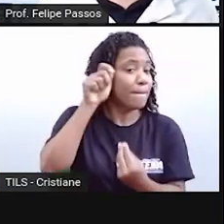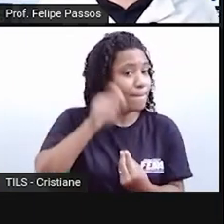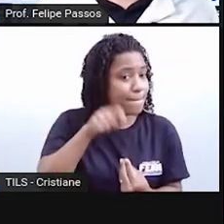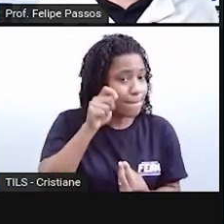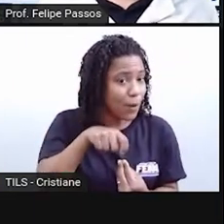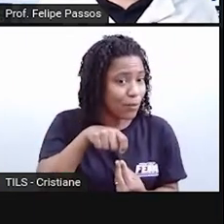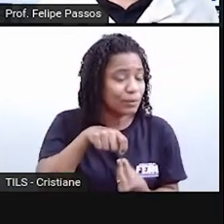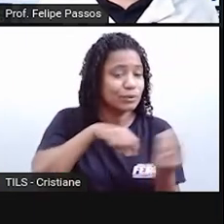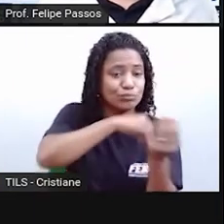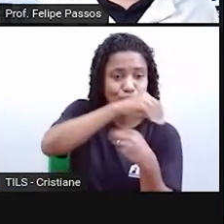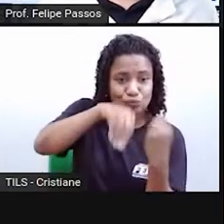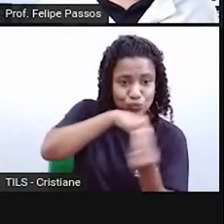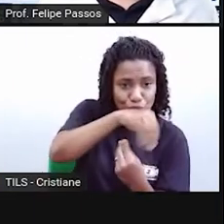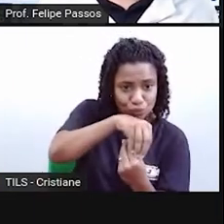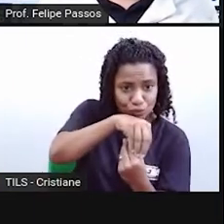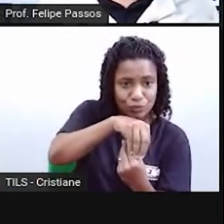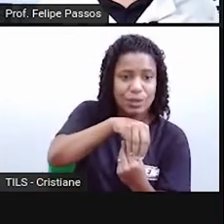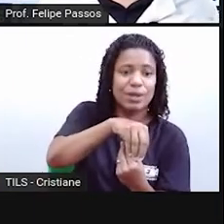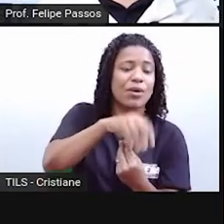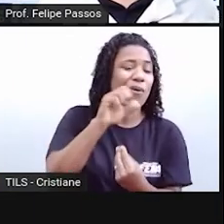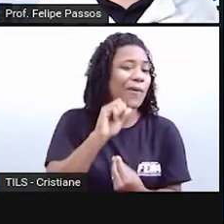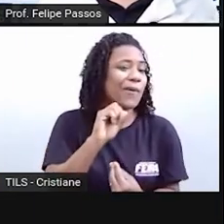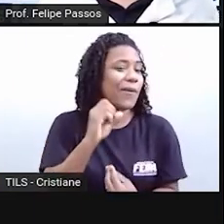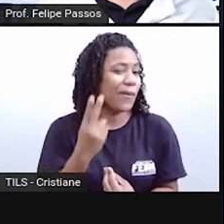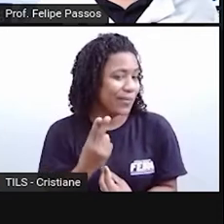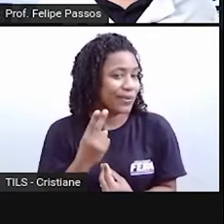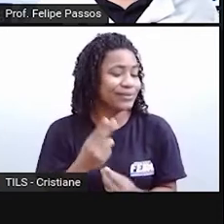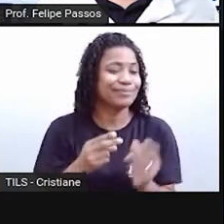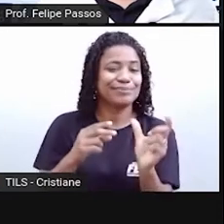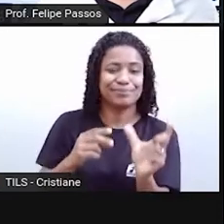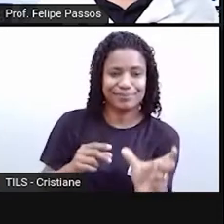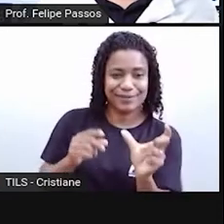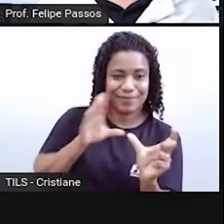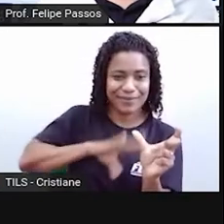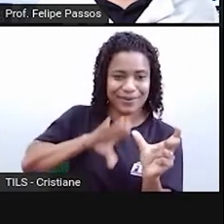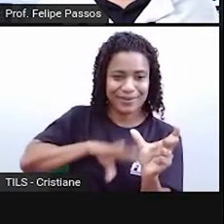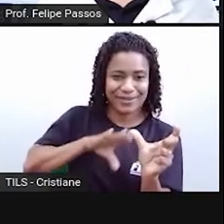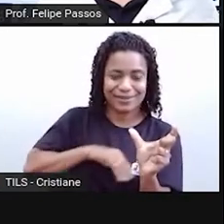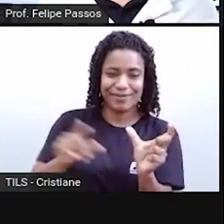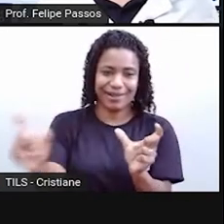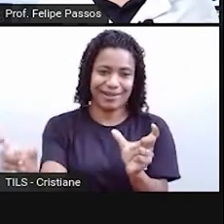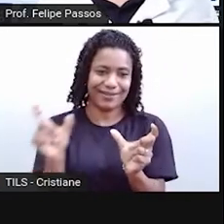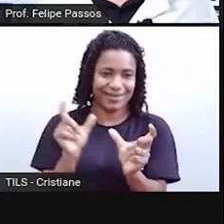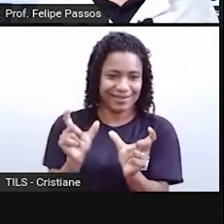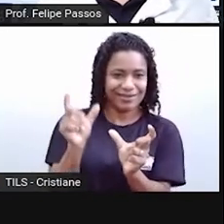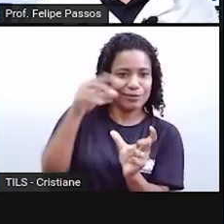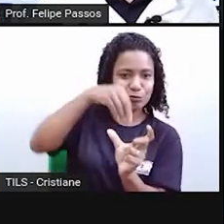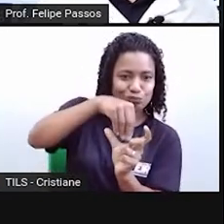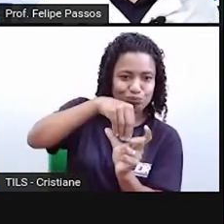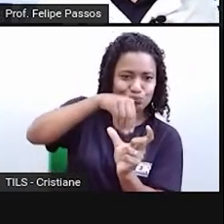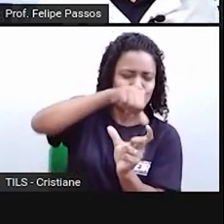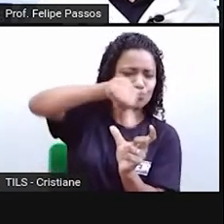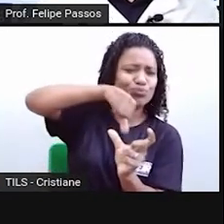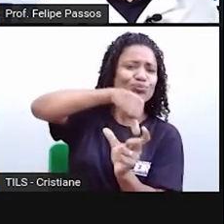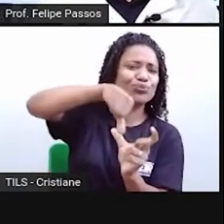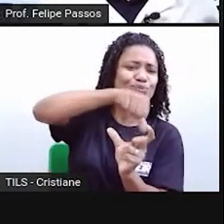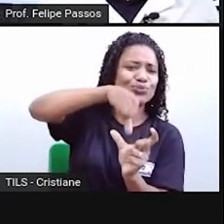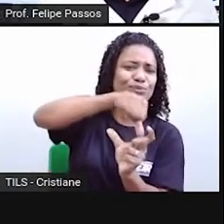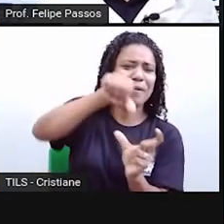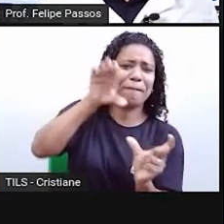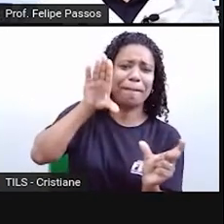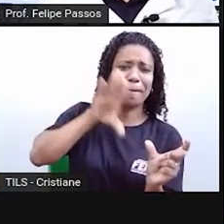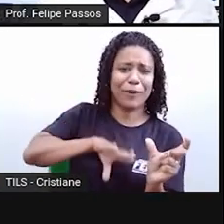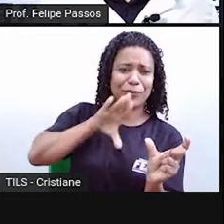Olha só que palavra estranha, né? A portuguesamento. O que é significa isso? A palavra, ela chegou como